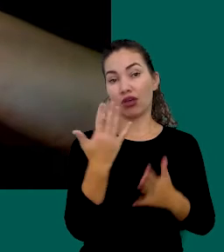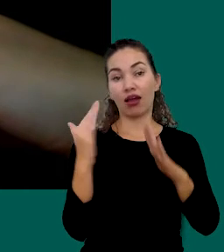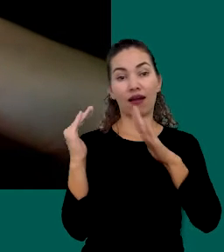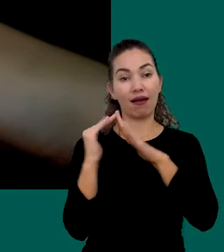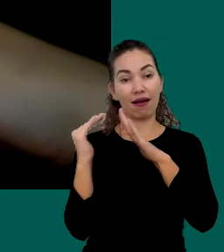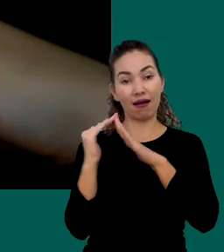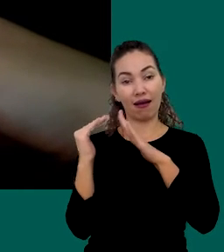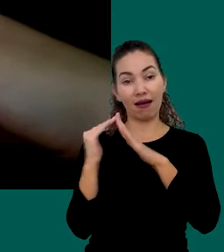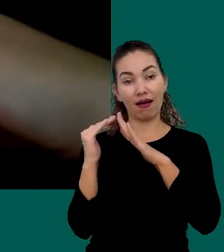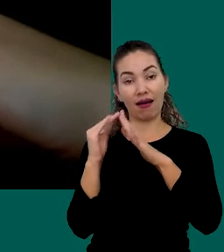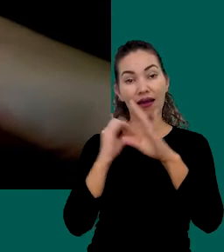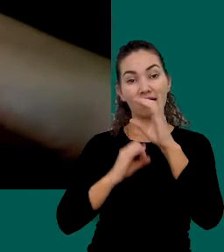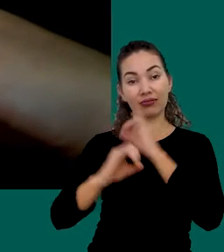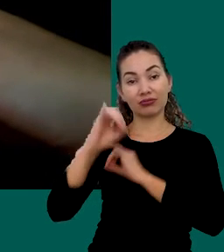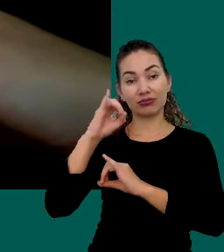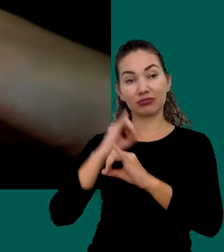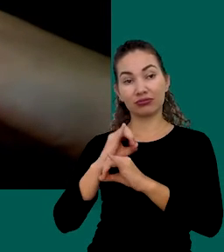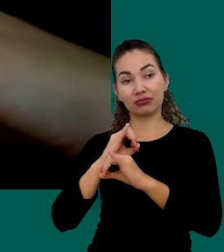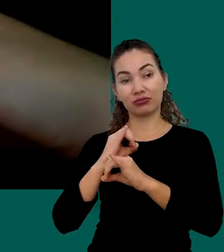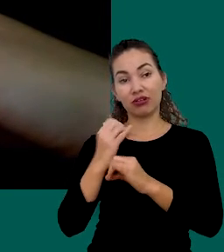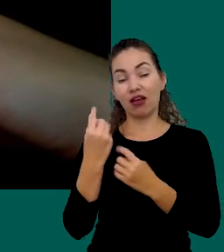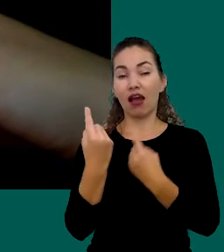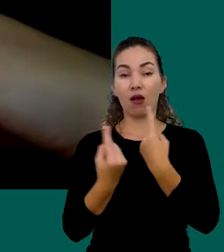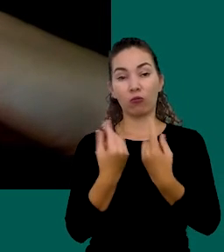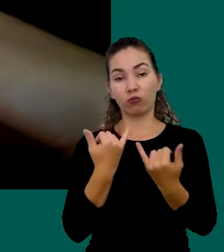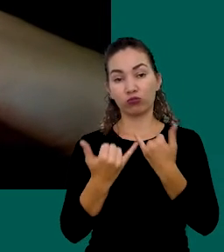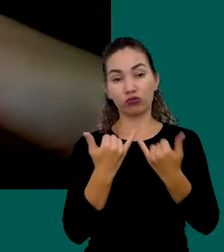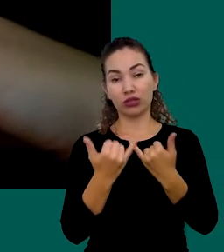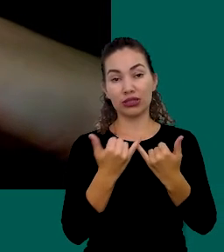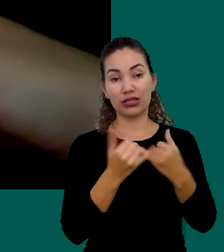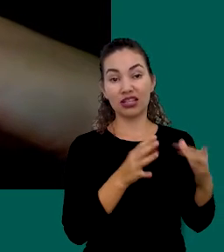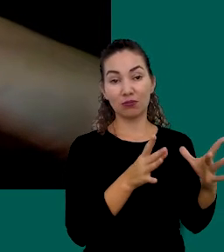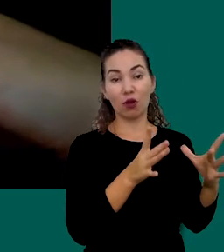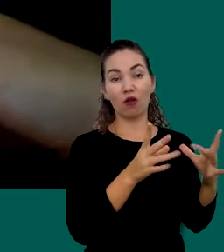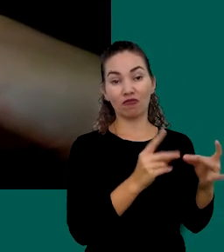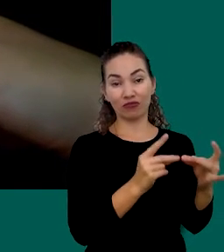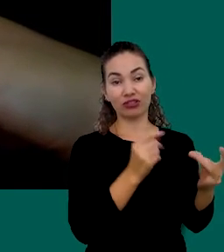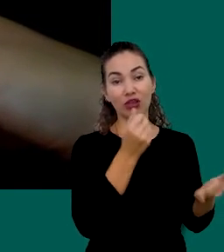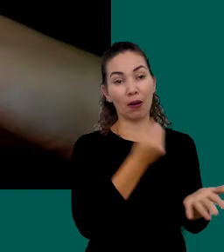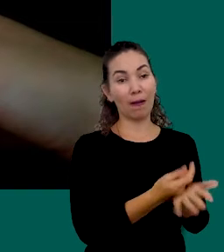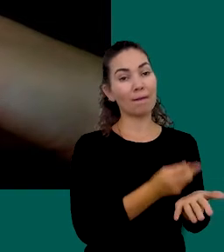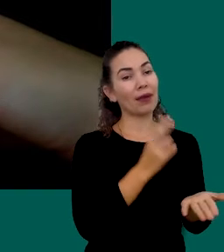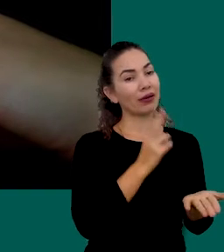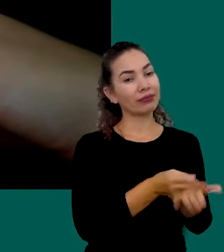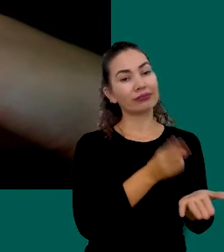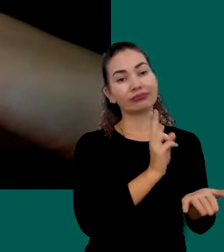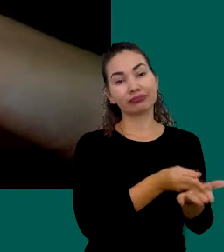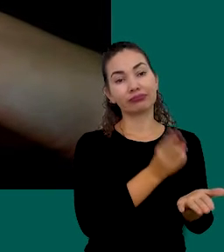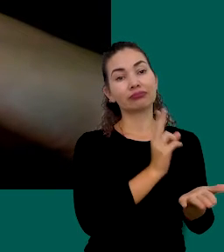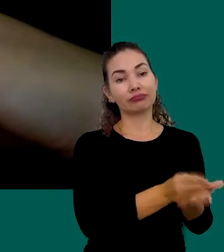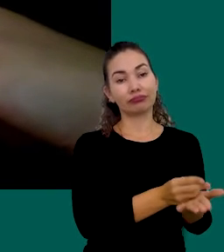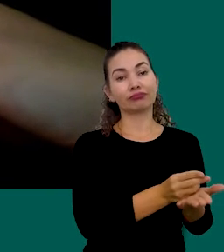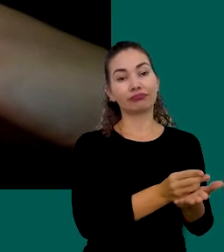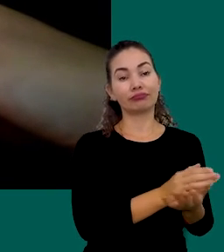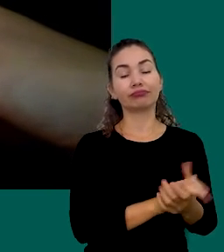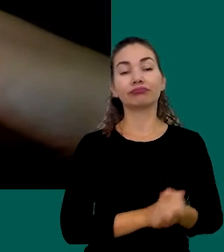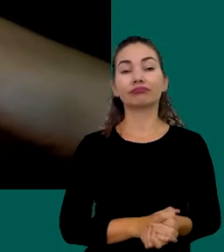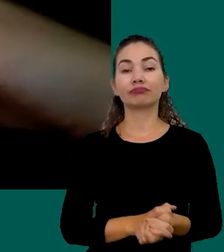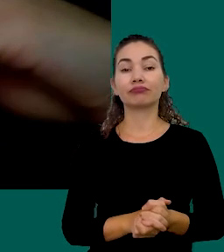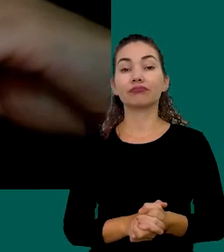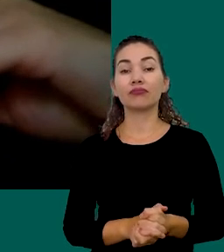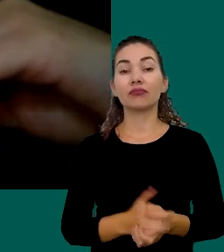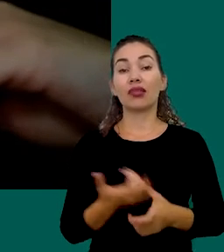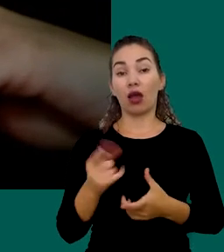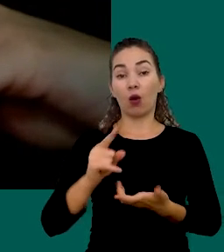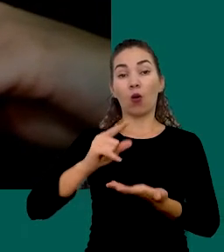Internet São Alguns Exemplos De Despesas Que A Gente Tem Todo Mês A Pagar E As